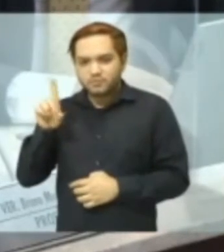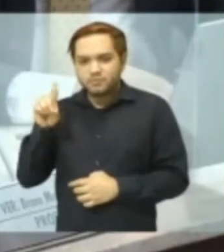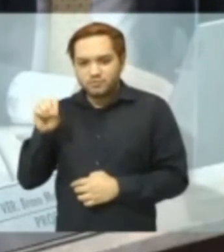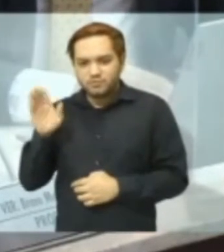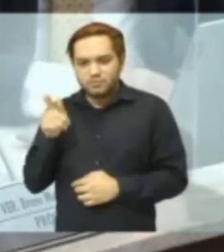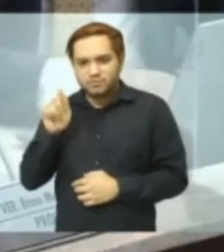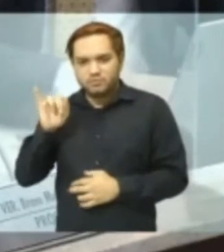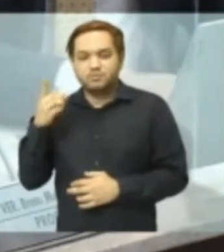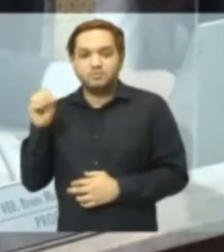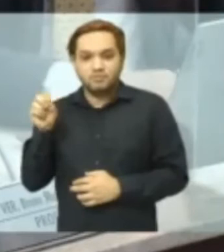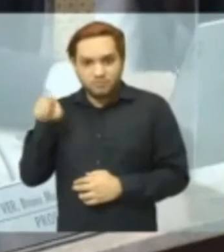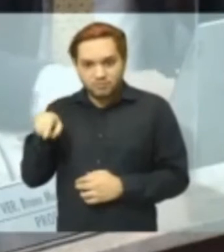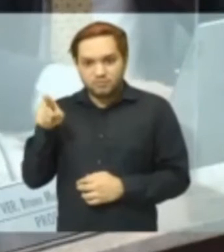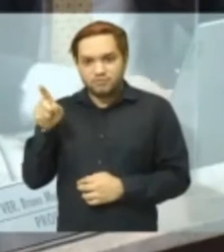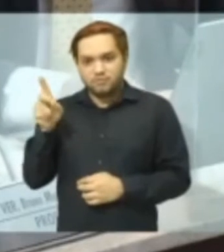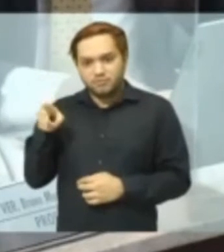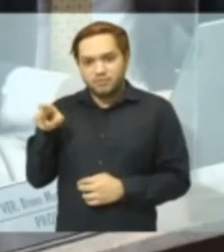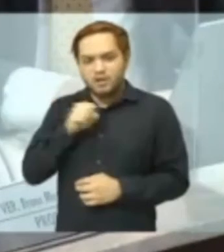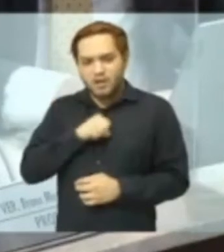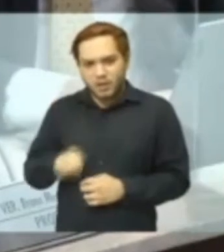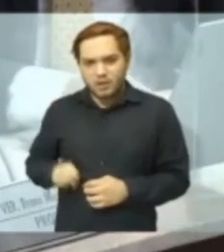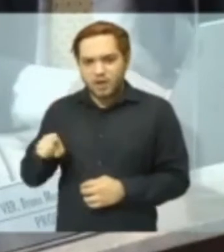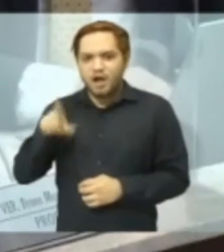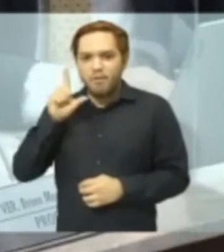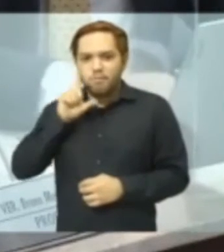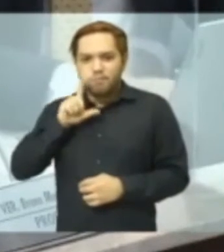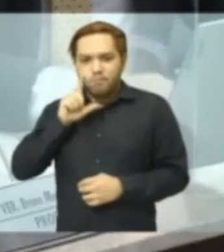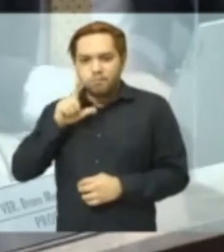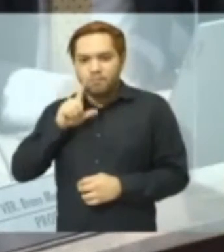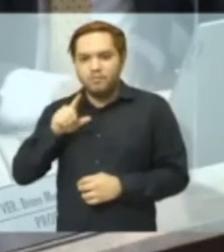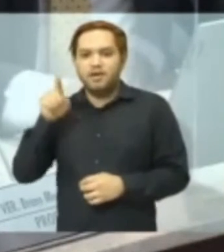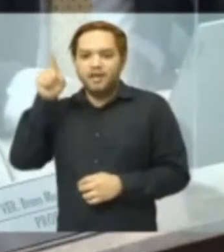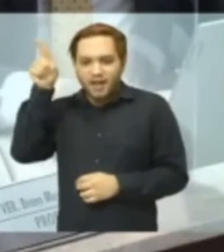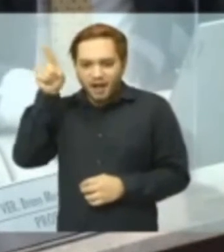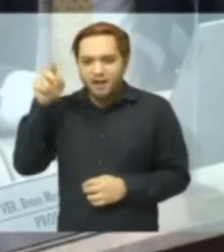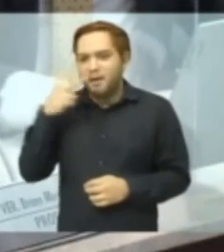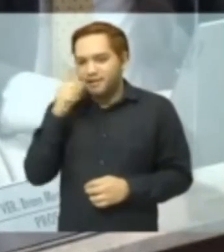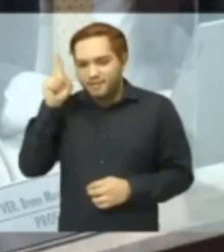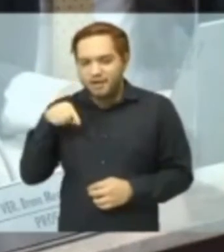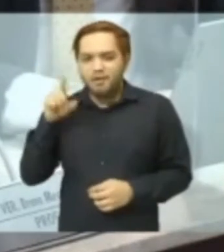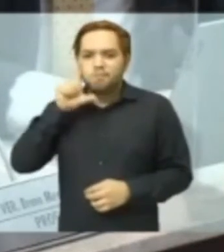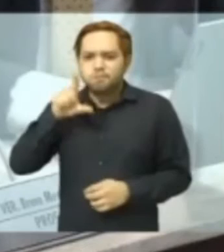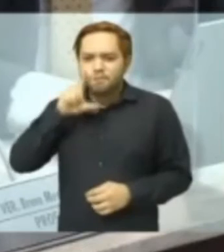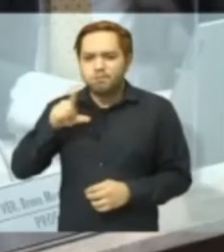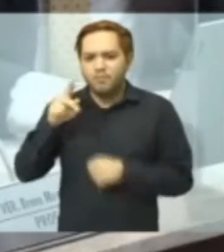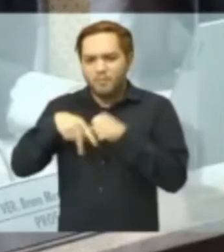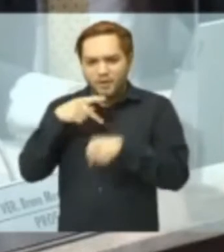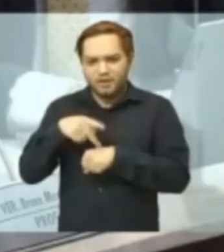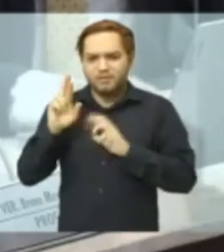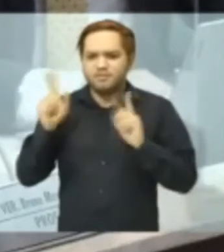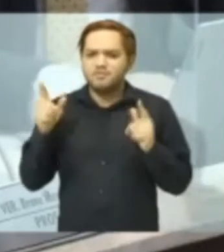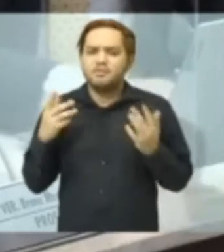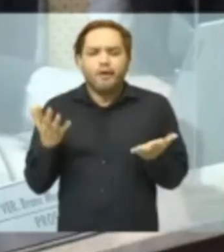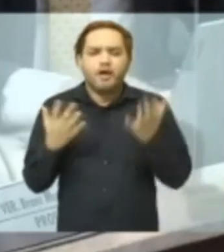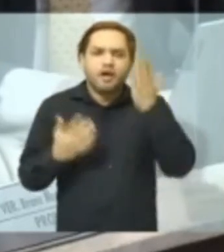continua sendo o senador americano, o senador dos Estados Unidos, eu queria saber, vereador Adair,